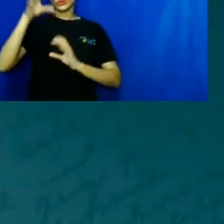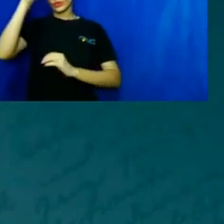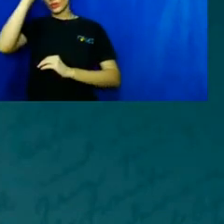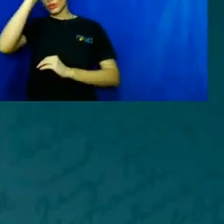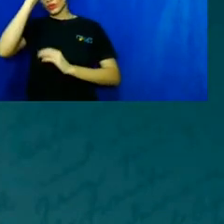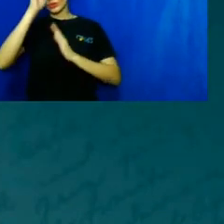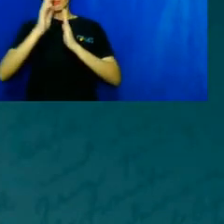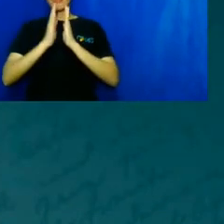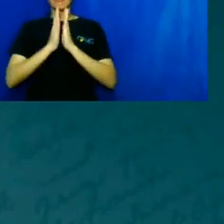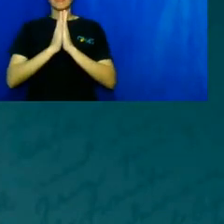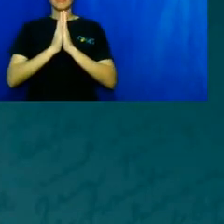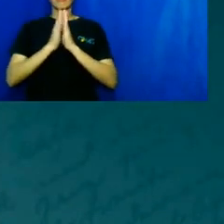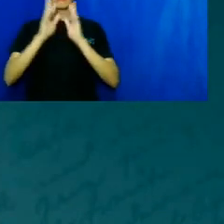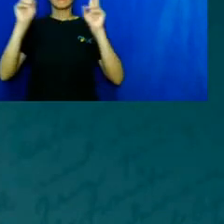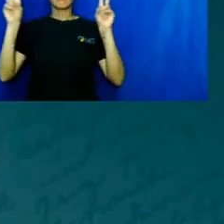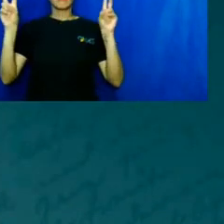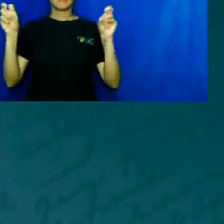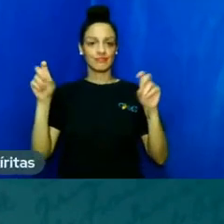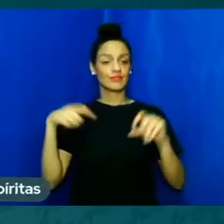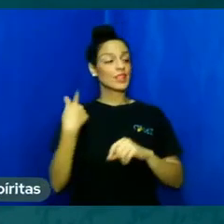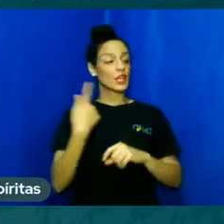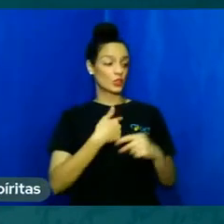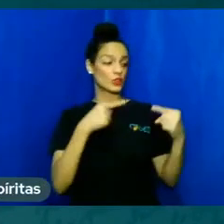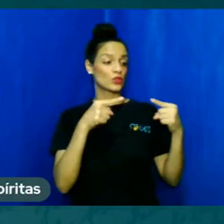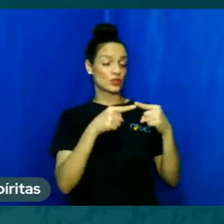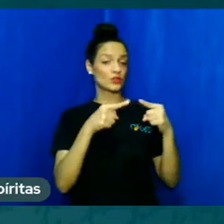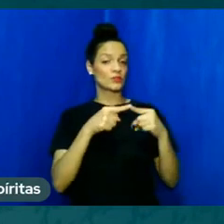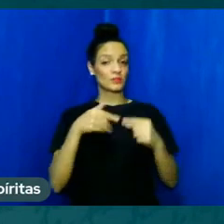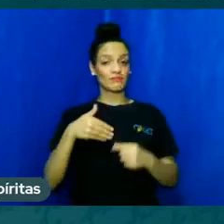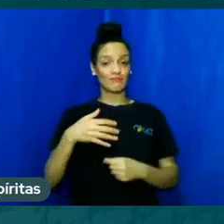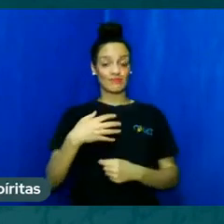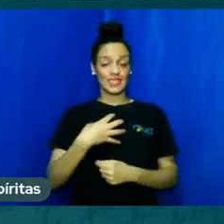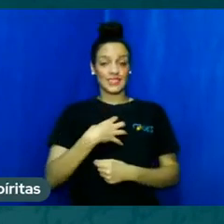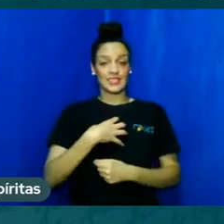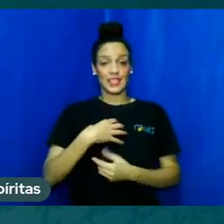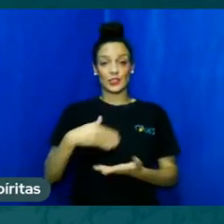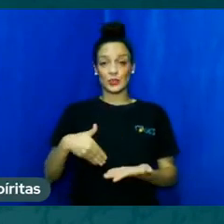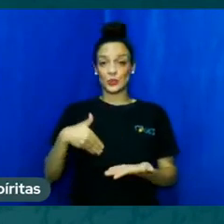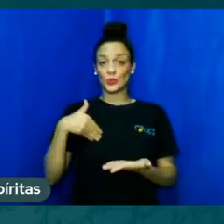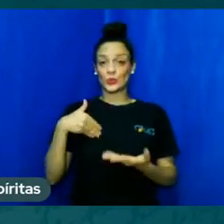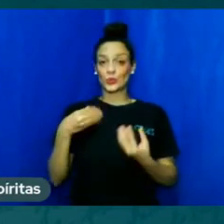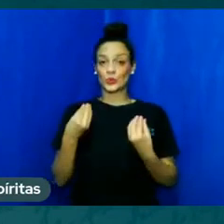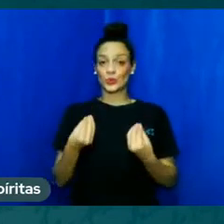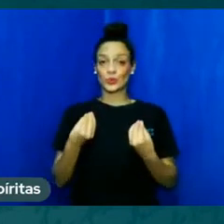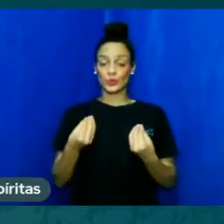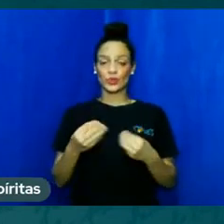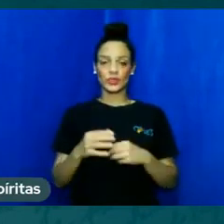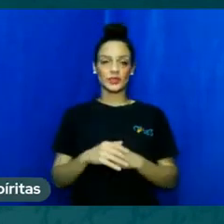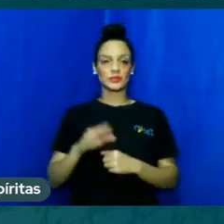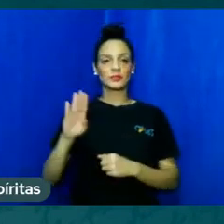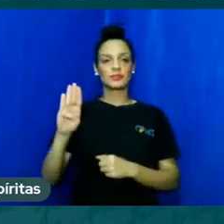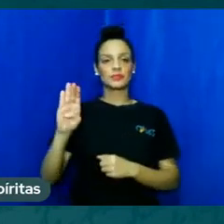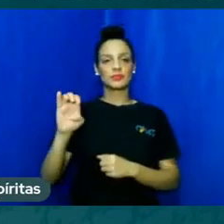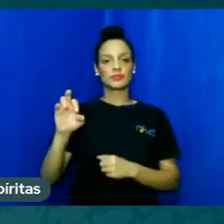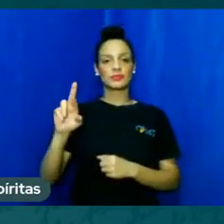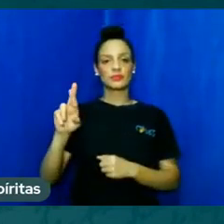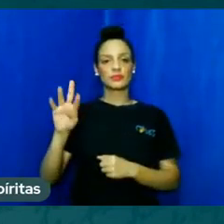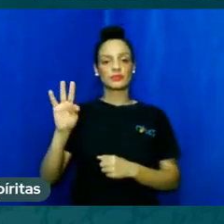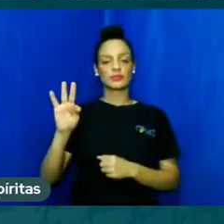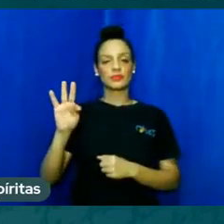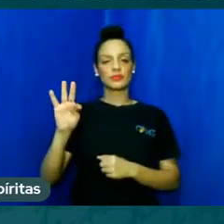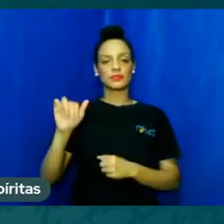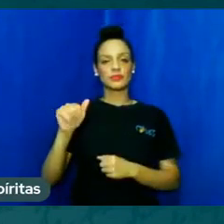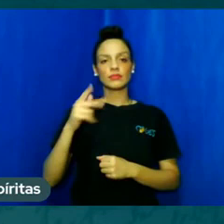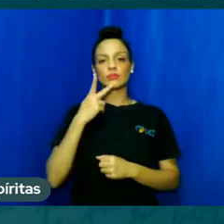não é? Uma satisfação muito grande. E a Berta Elina, disse que é um prazer contar com a presença do